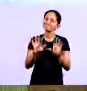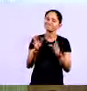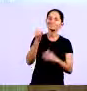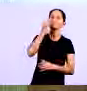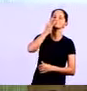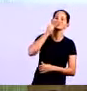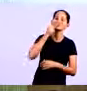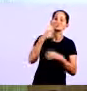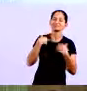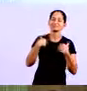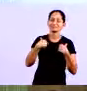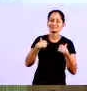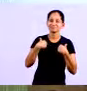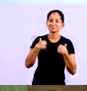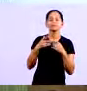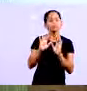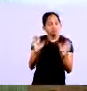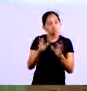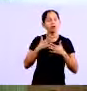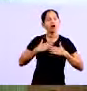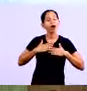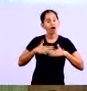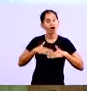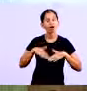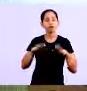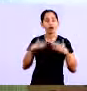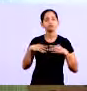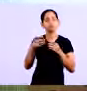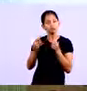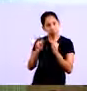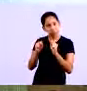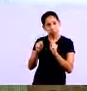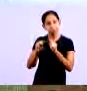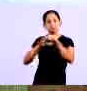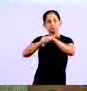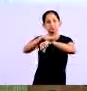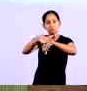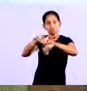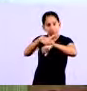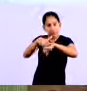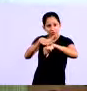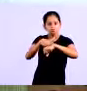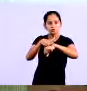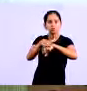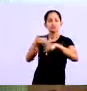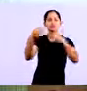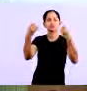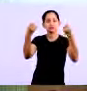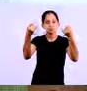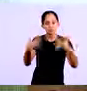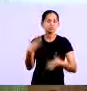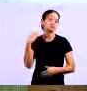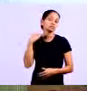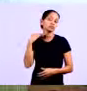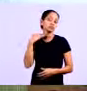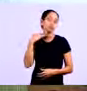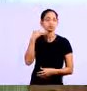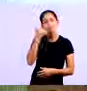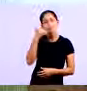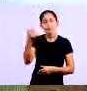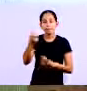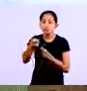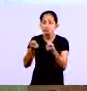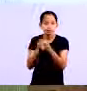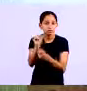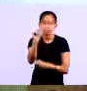como é que eu vou fazer isso? Não se preocupe, converse com o seu fornecedor, converse com aquela pessoa, com o banco, e negocie.